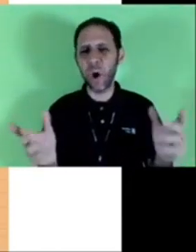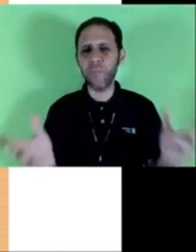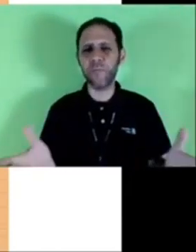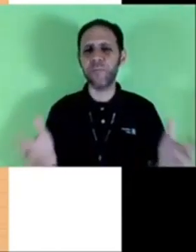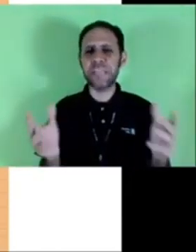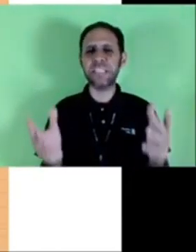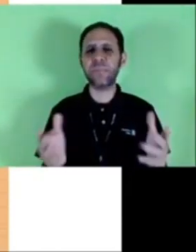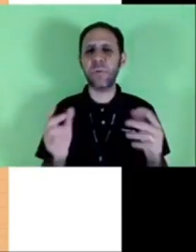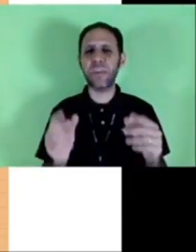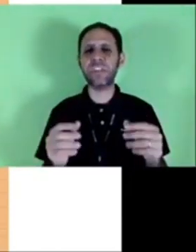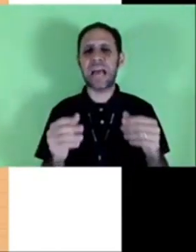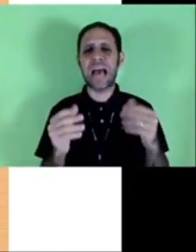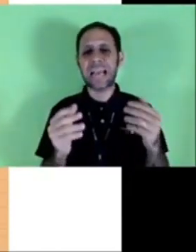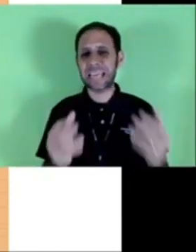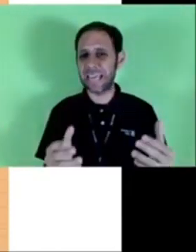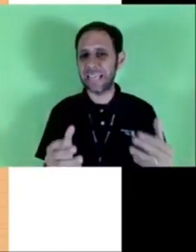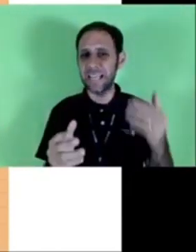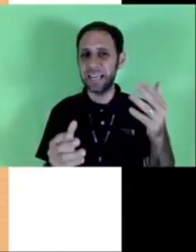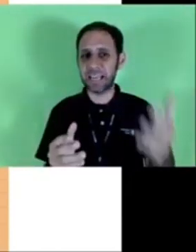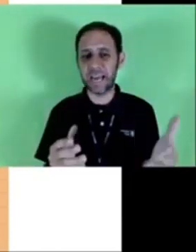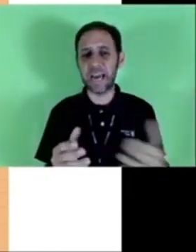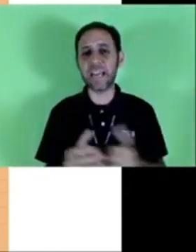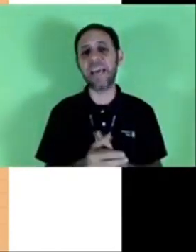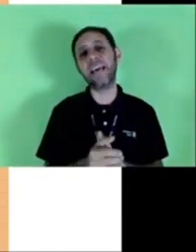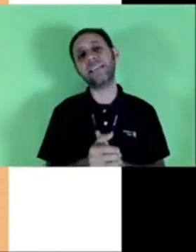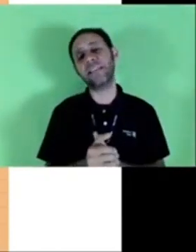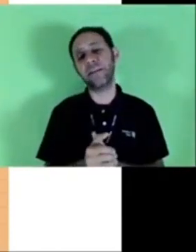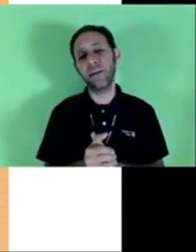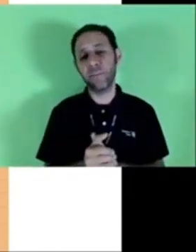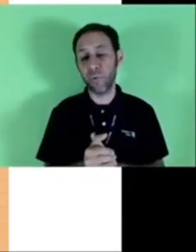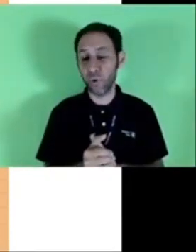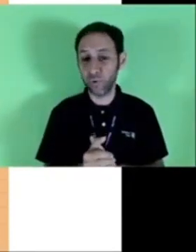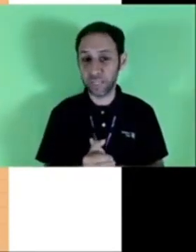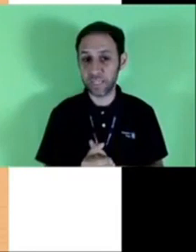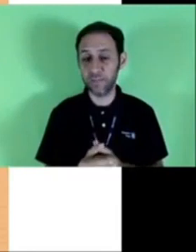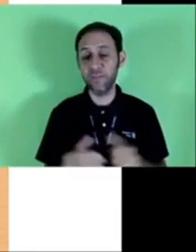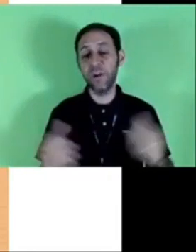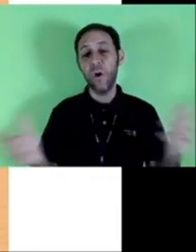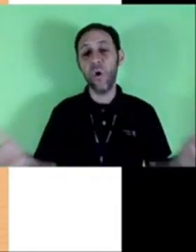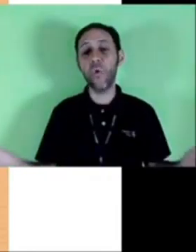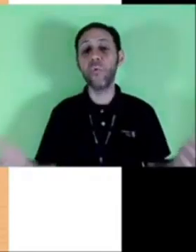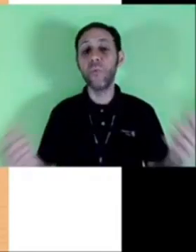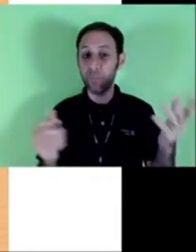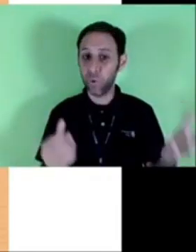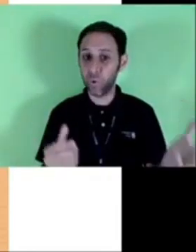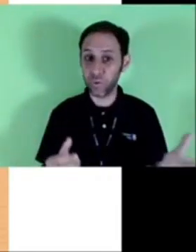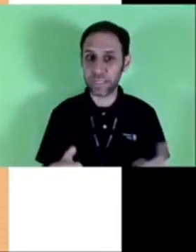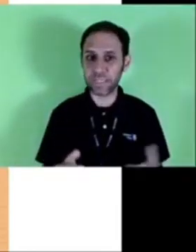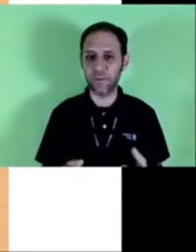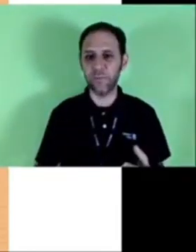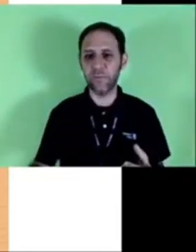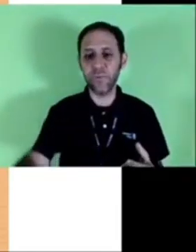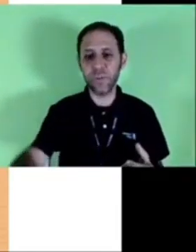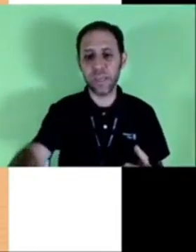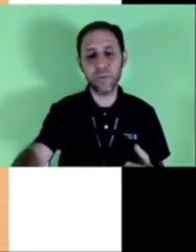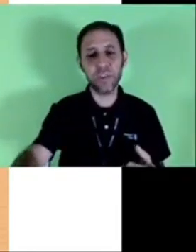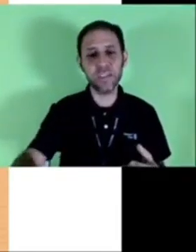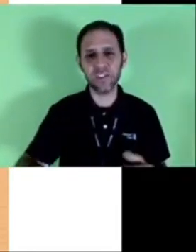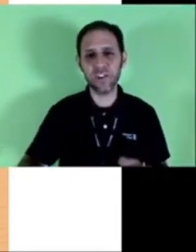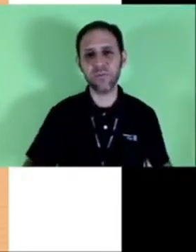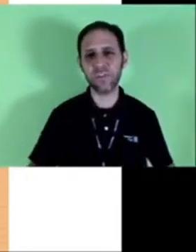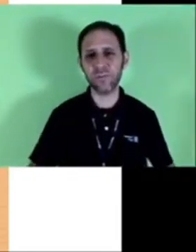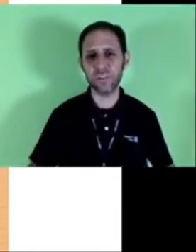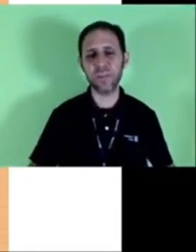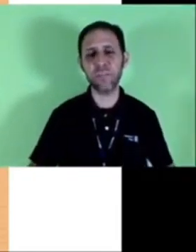também, óbvio, principalmente a quem delegar essa procuração ou uma procuração. Por quê?